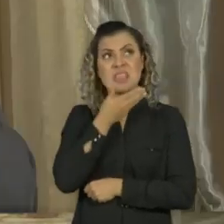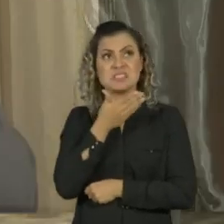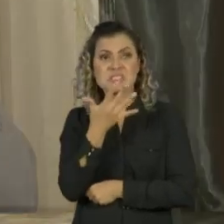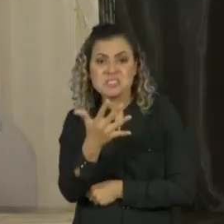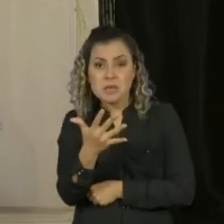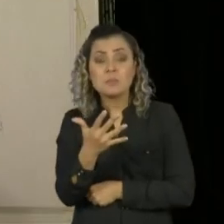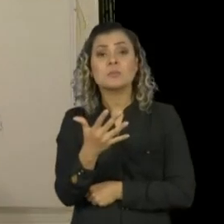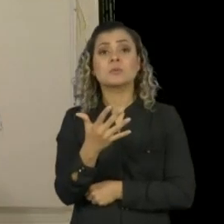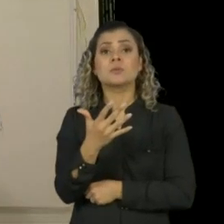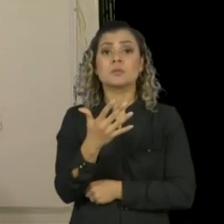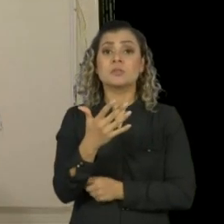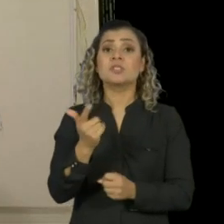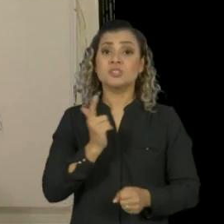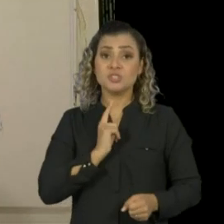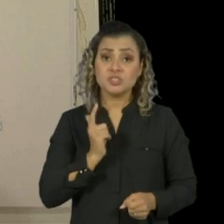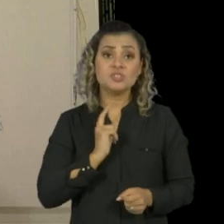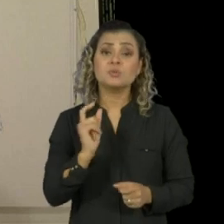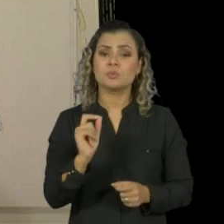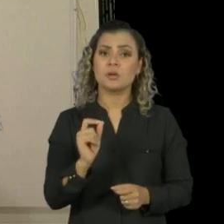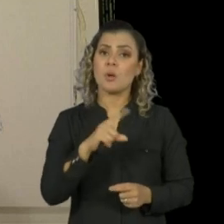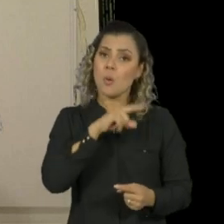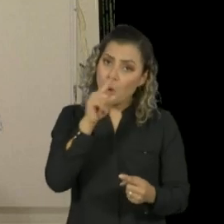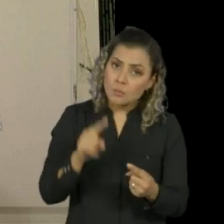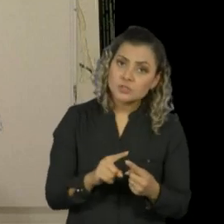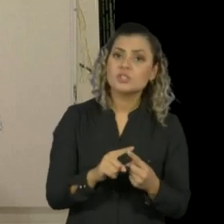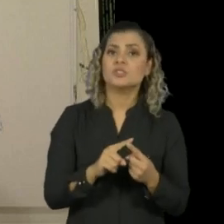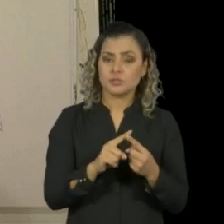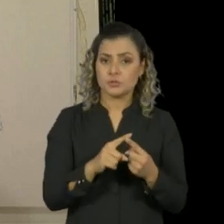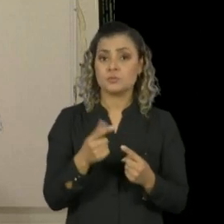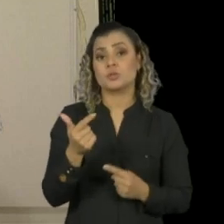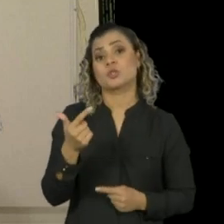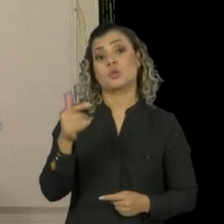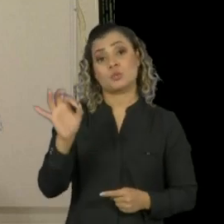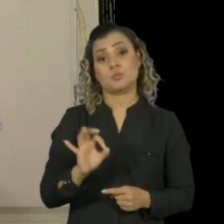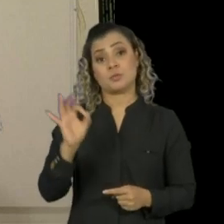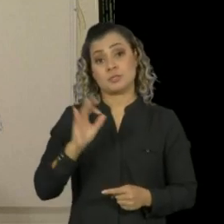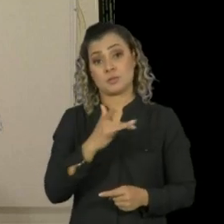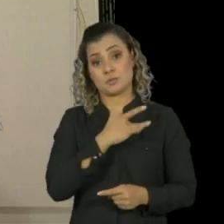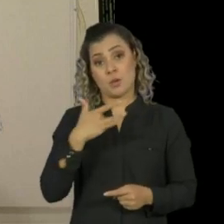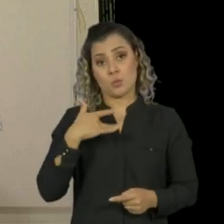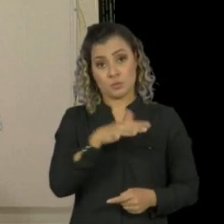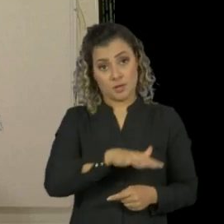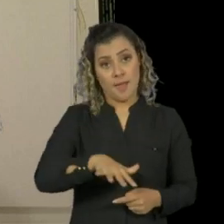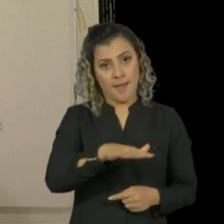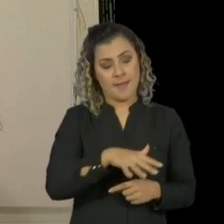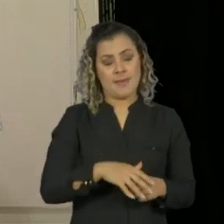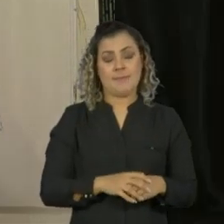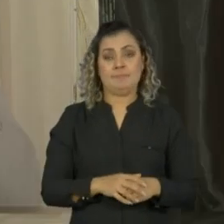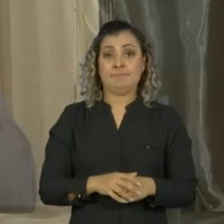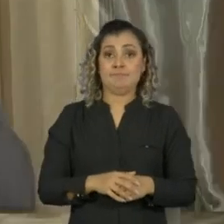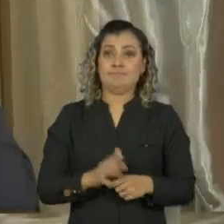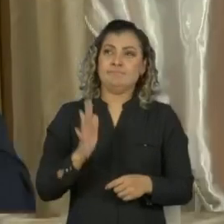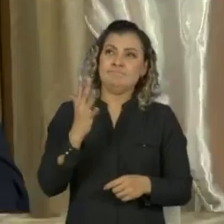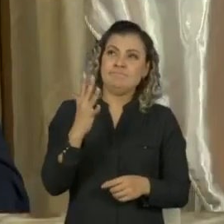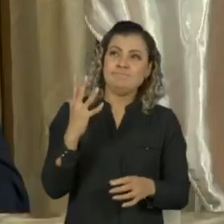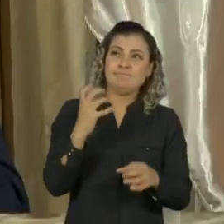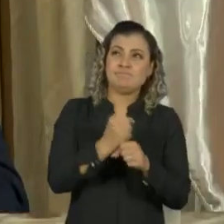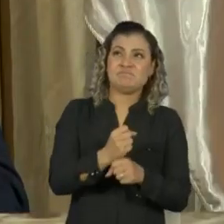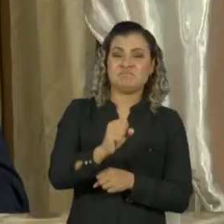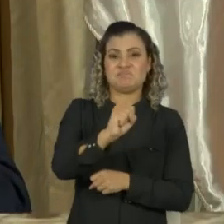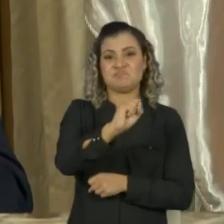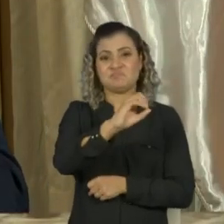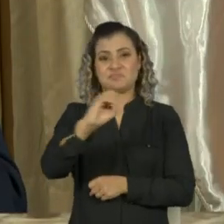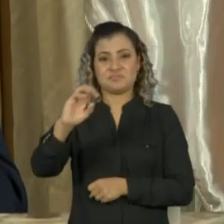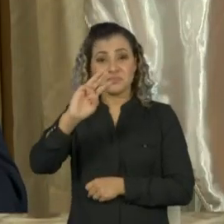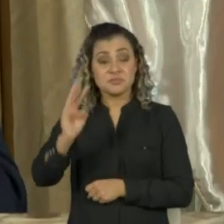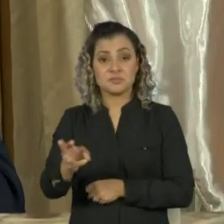que cumprir a meta dos 12% da saúde. Eram quase 800 milhões de